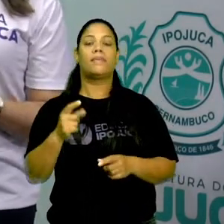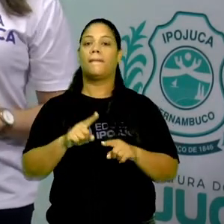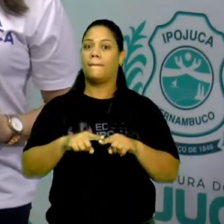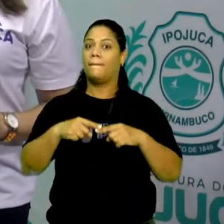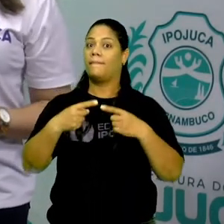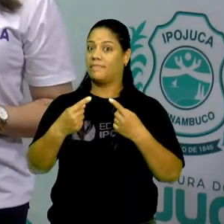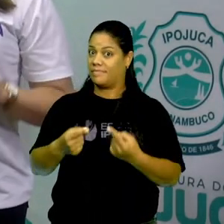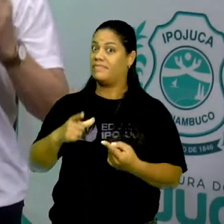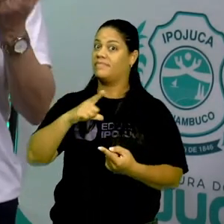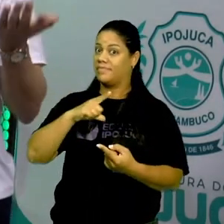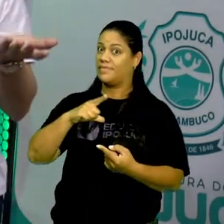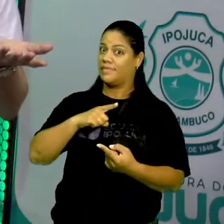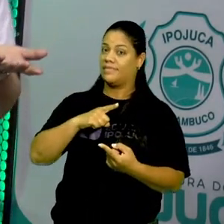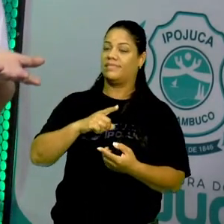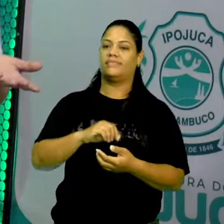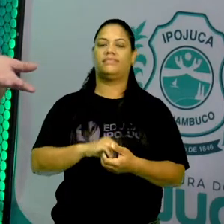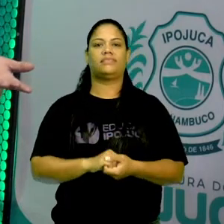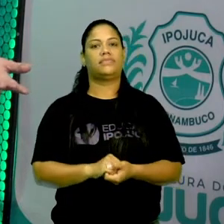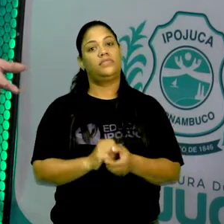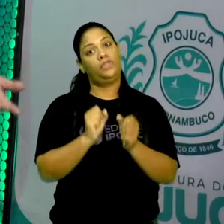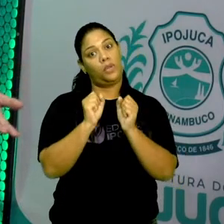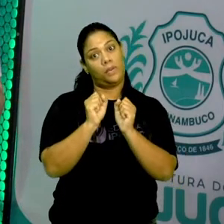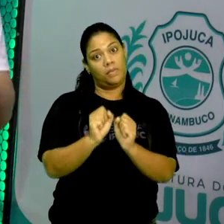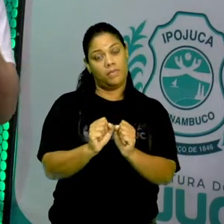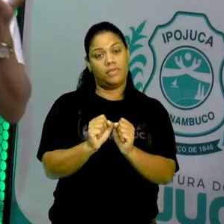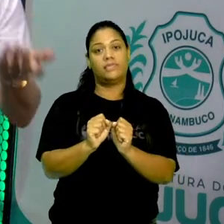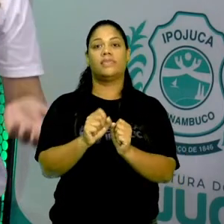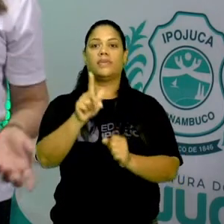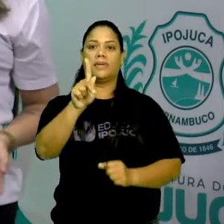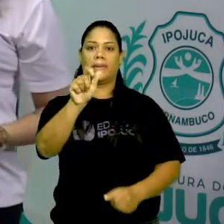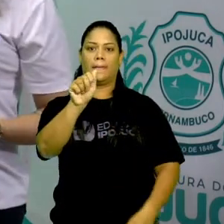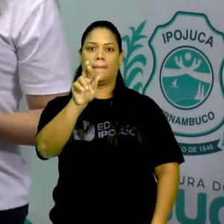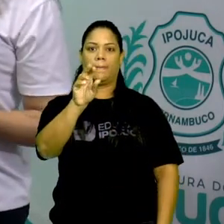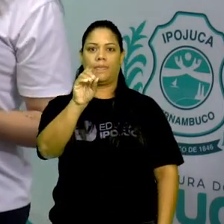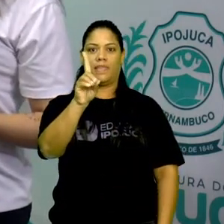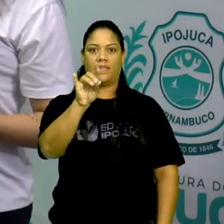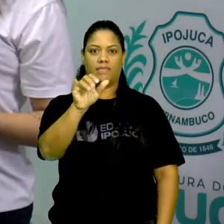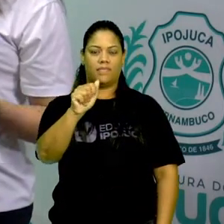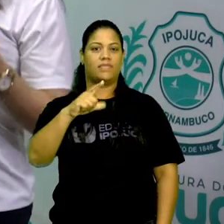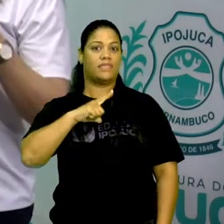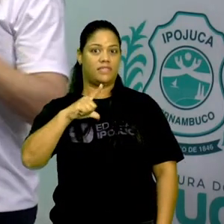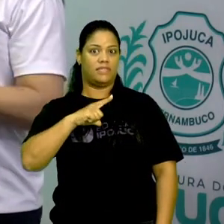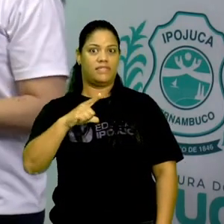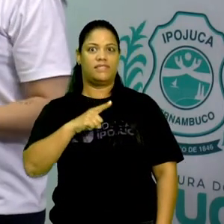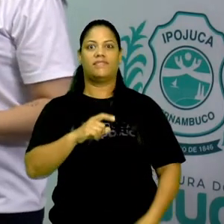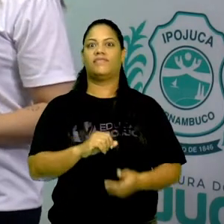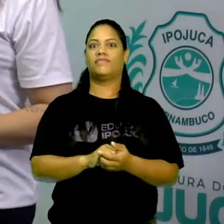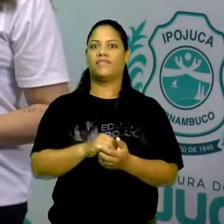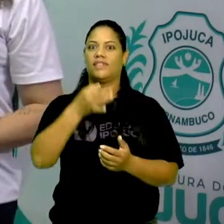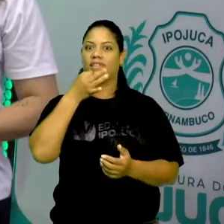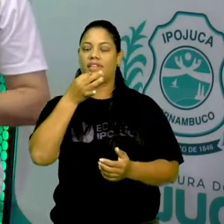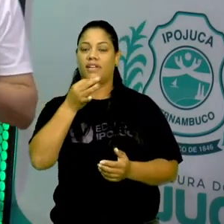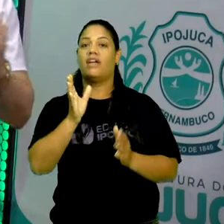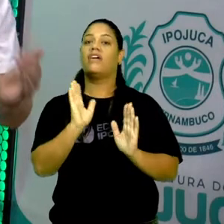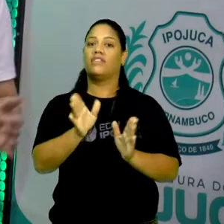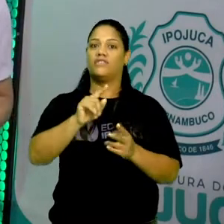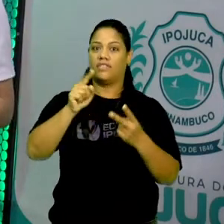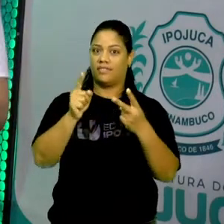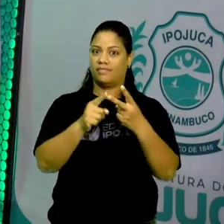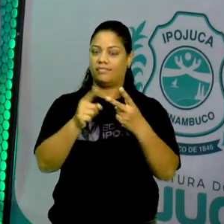estão lá presentes. Só pode ser considerada paródia se apresentar uma crítica. Já a paráfrase